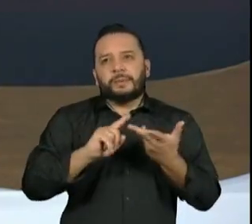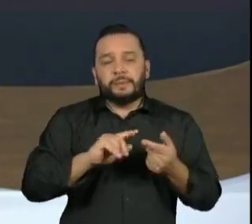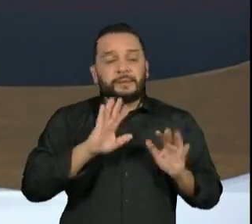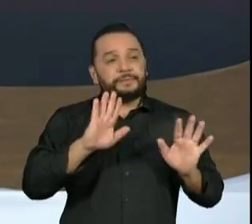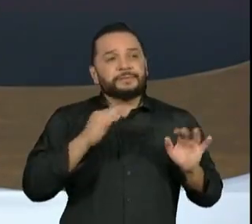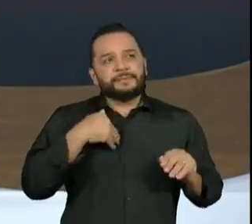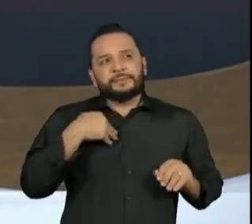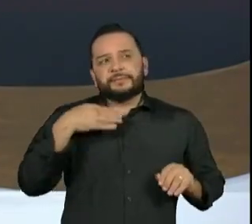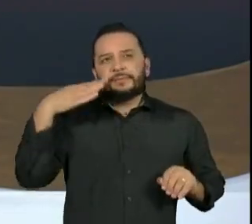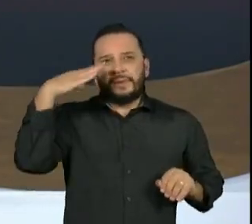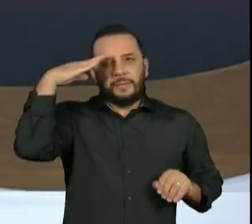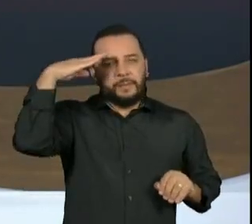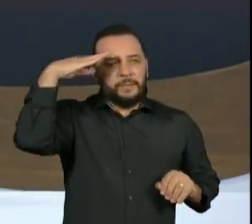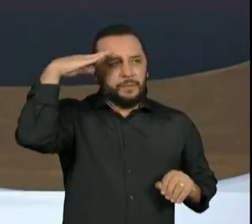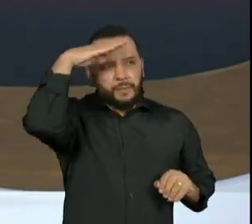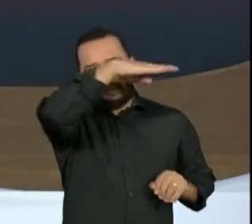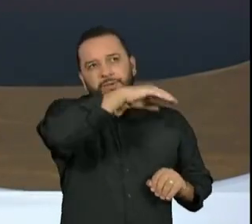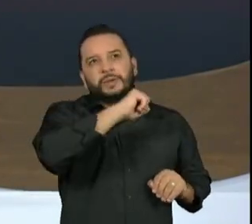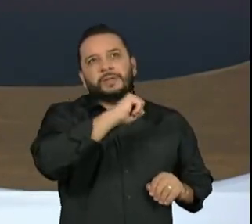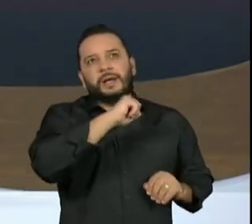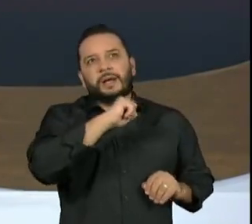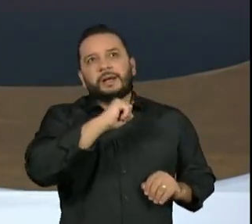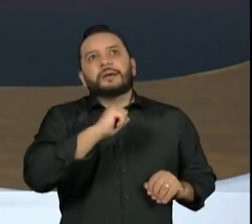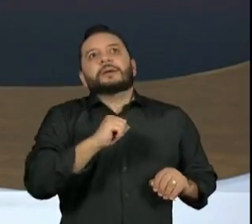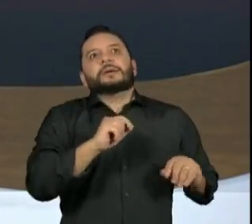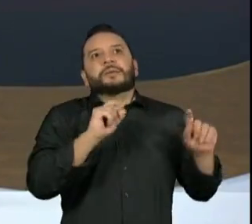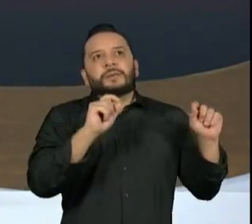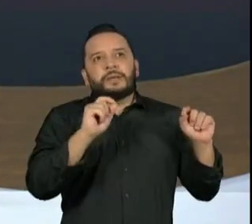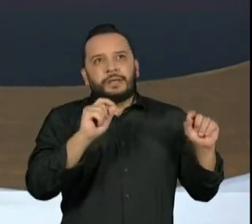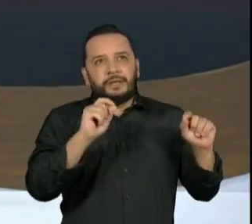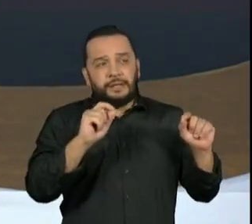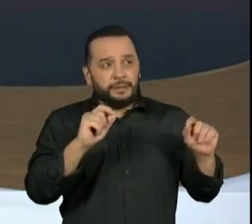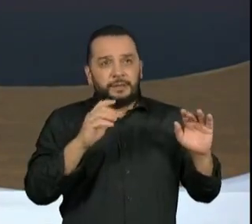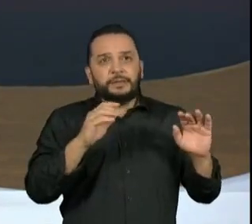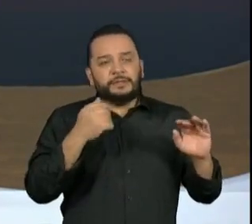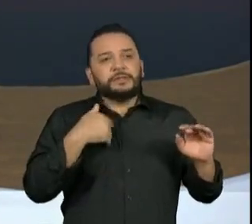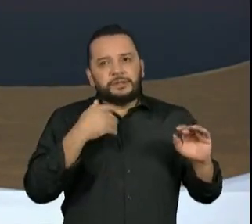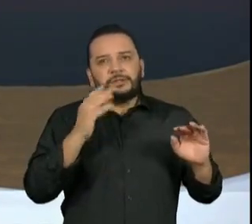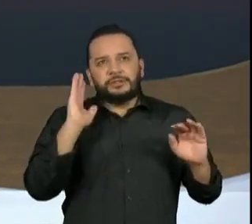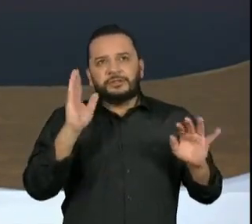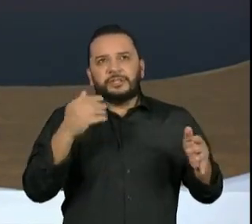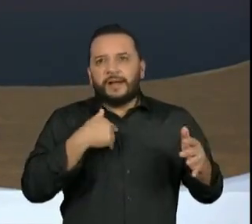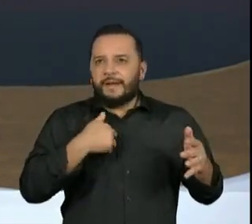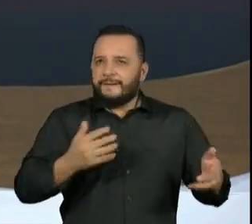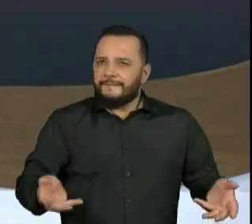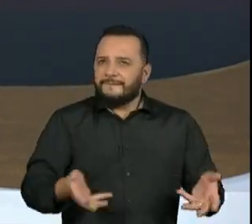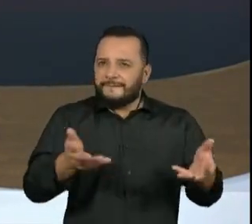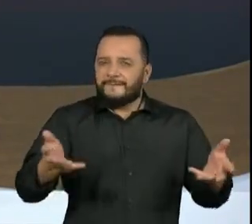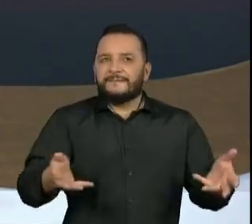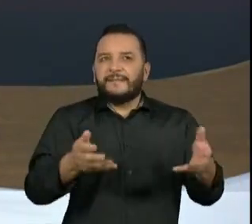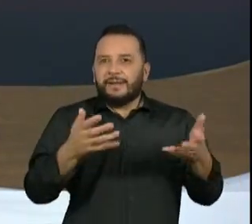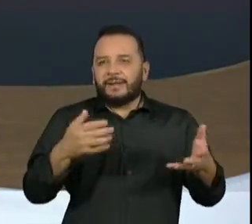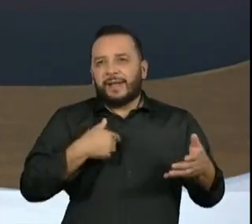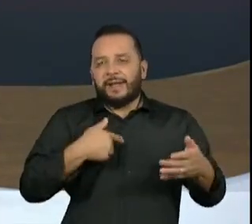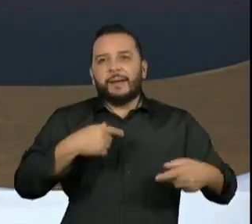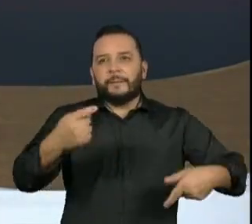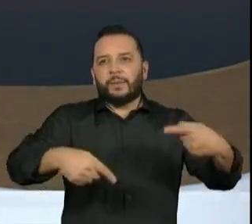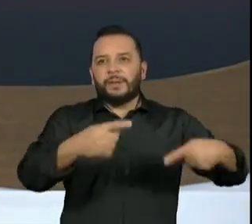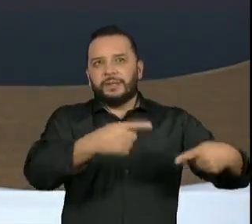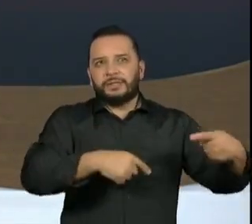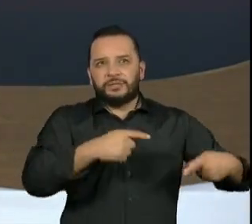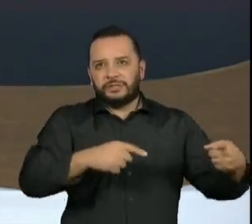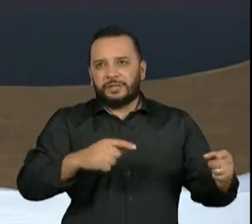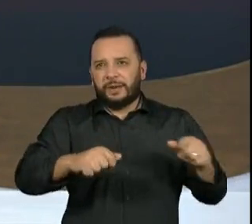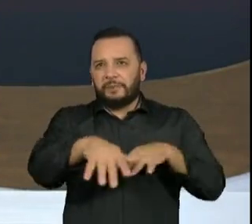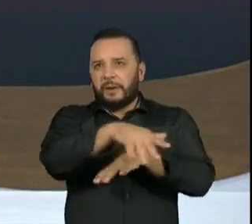percebeu que ele só pode visejar na instabilidade política. que ele fomenta essa instabilidade o tempo inteiro e